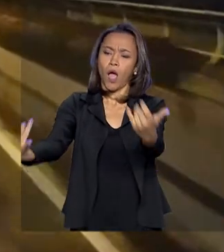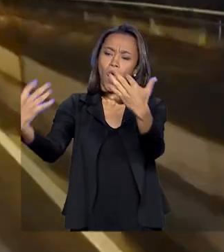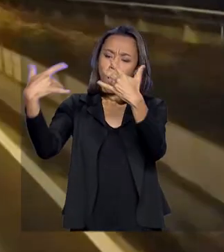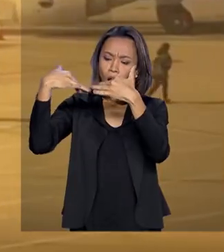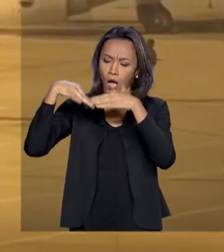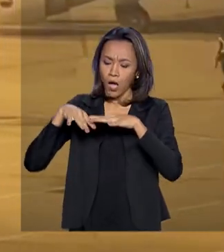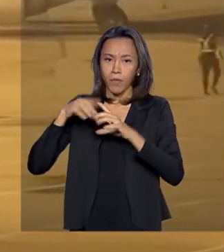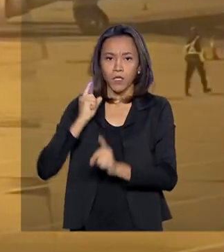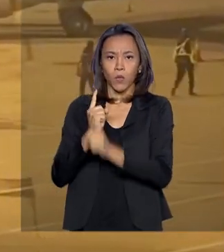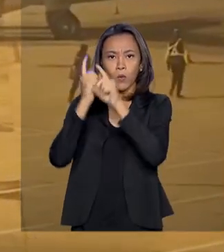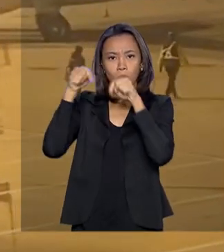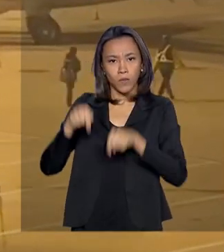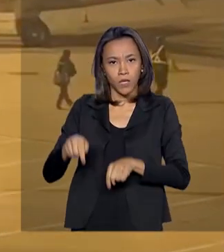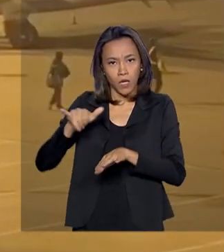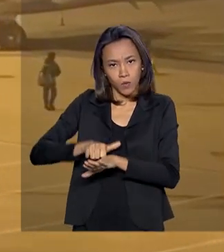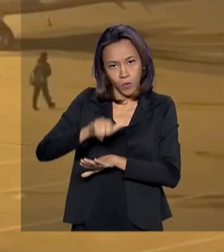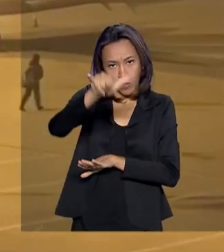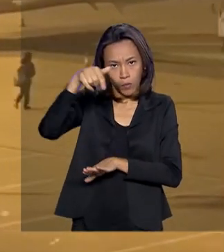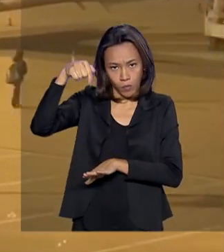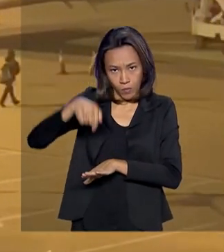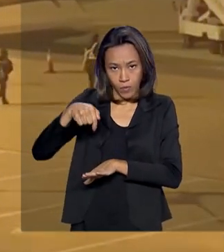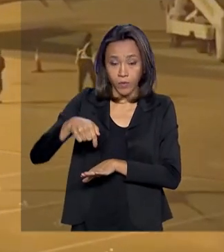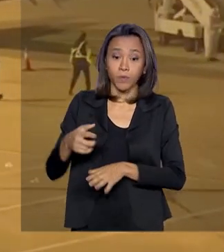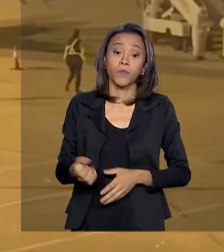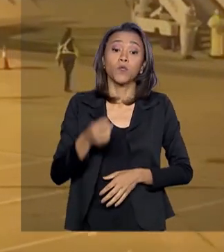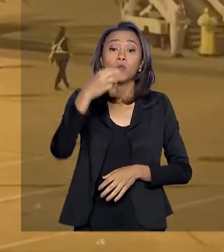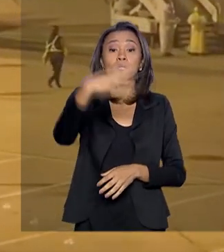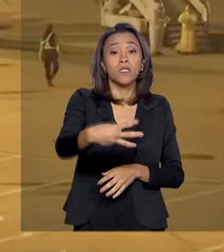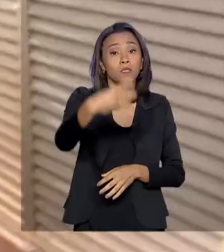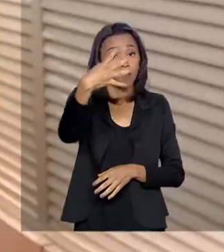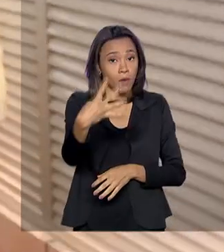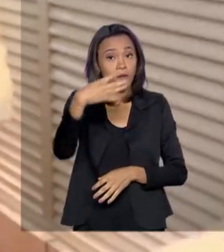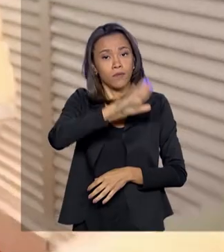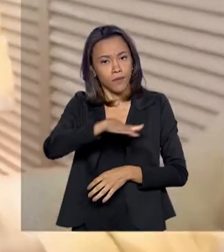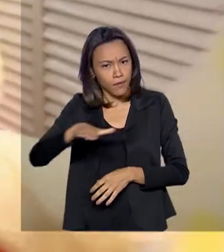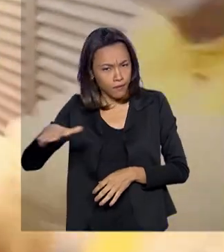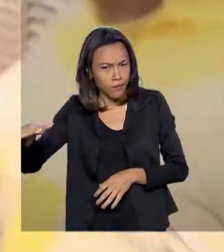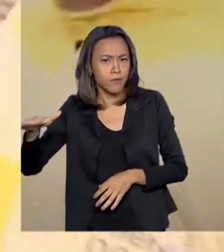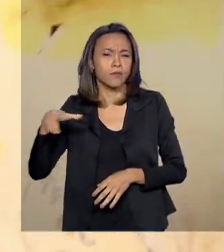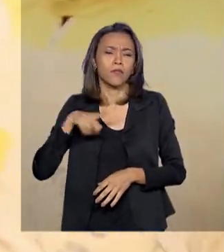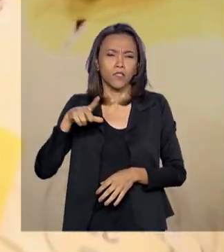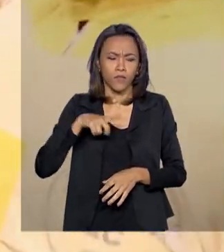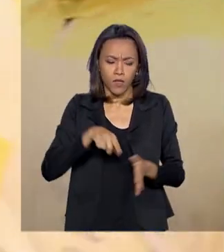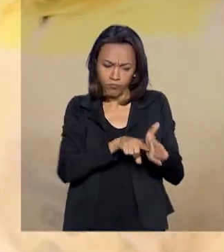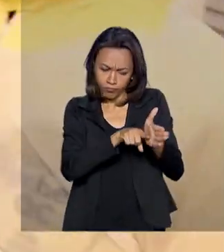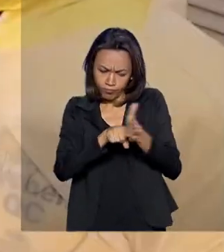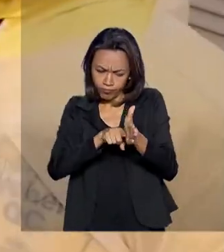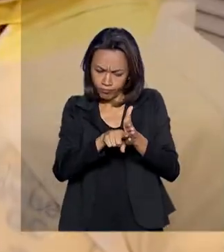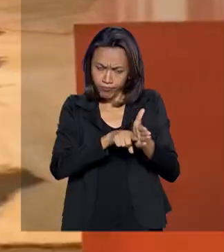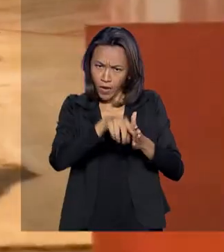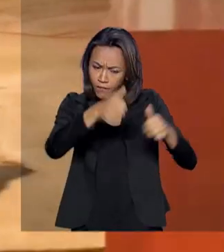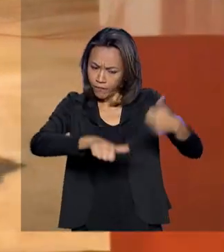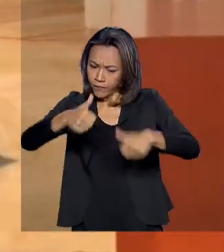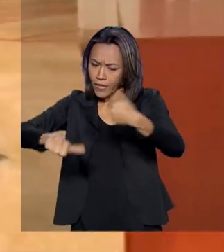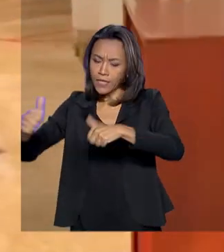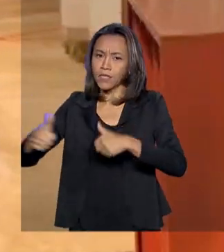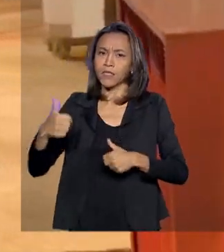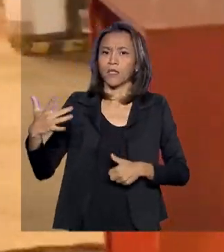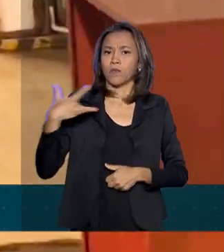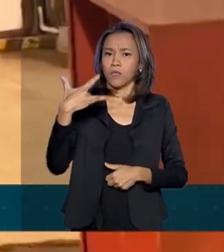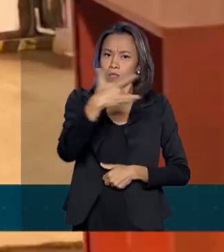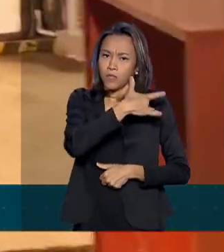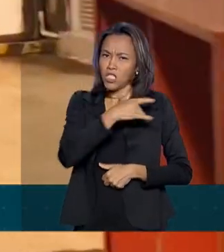aeroporto em breve. Os 34 passageiros, entre eles crianças, passaram por uma triagem médica. Ninguém